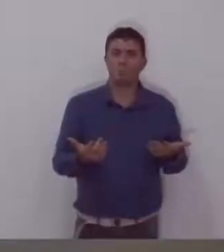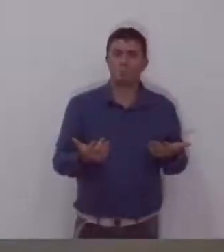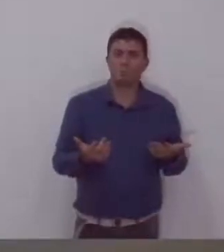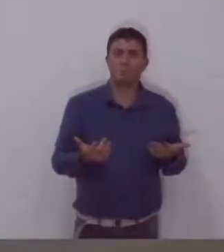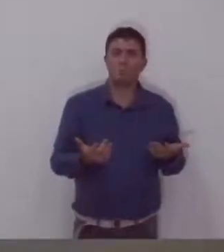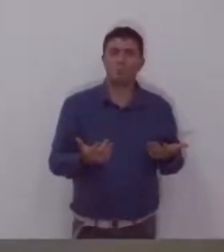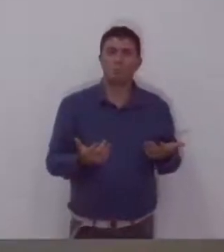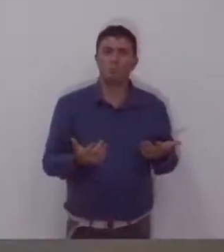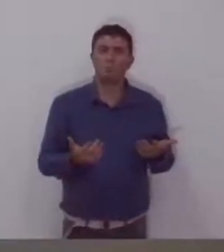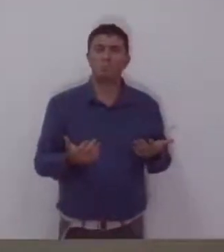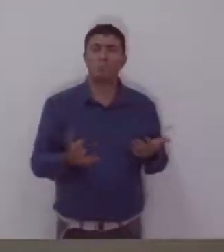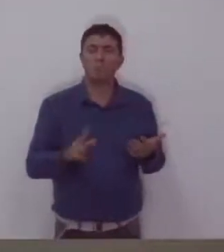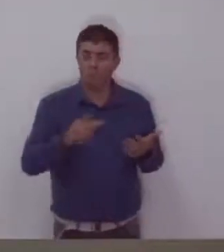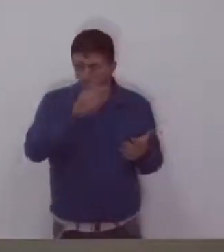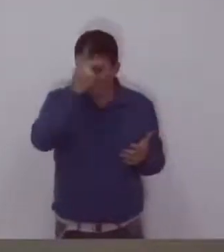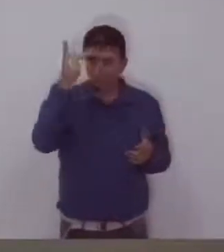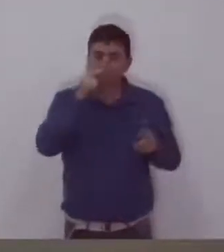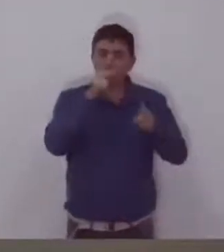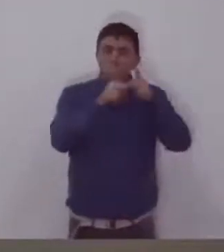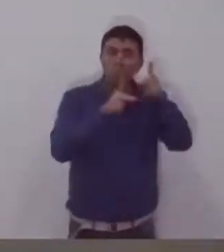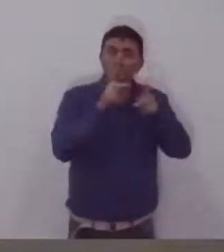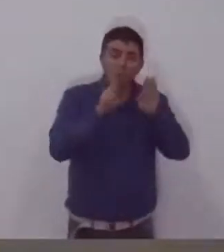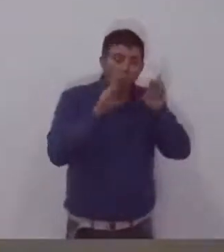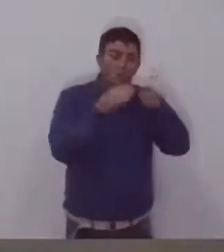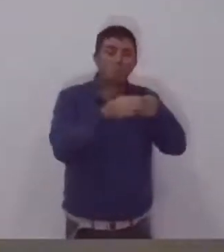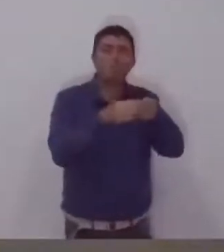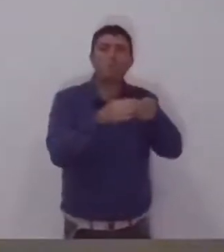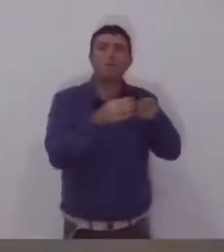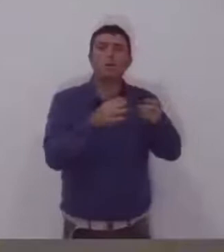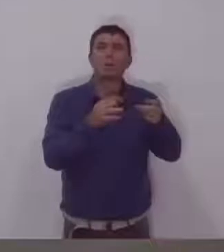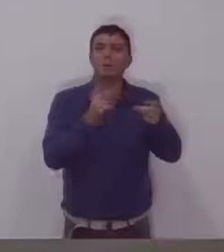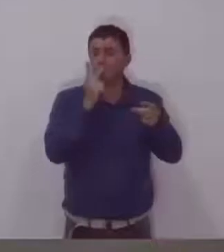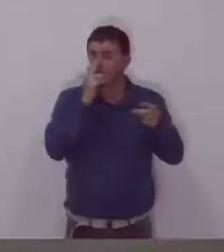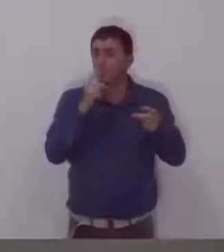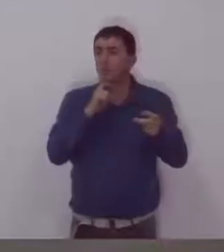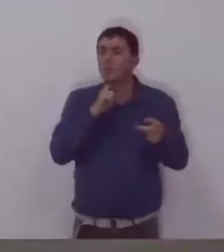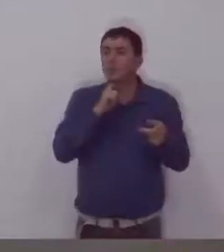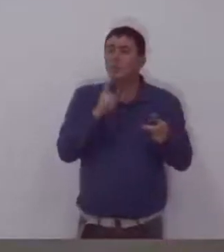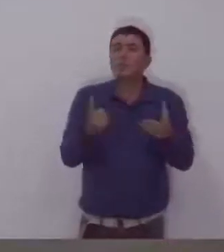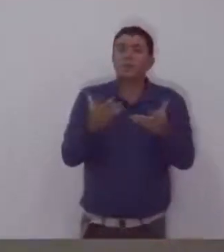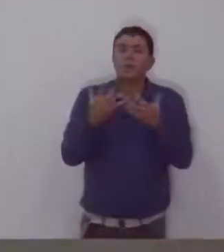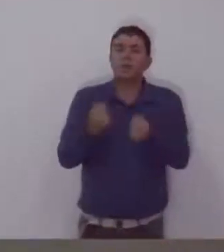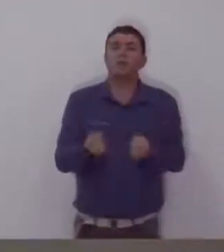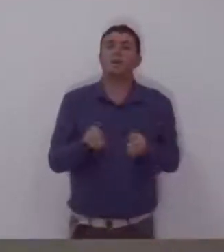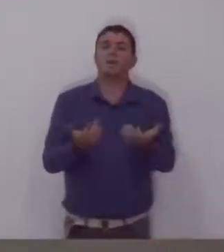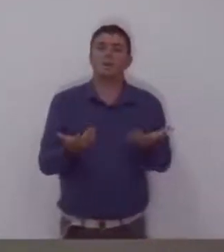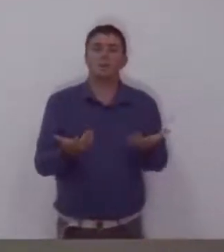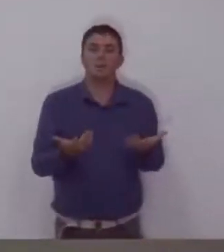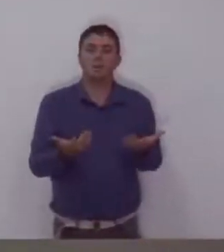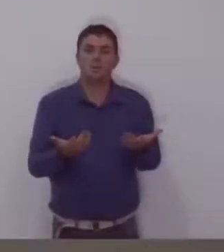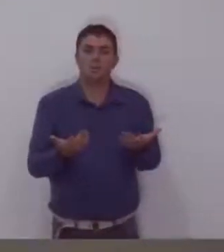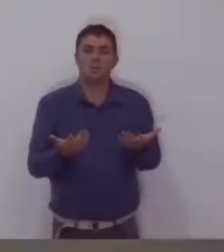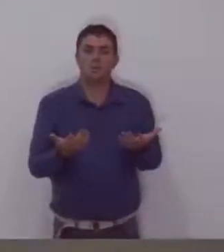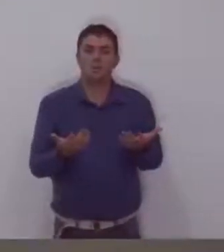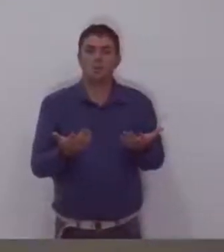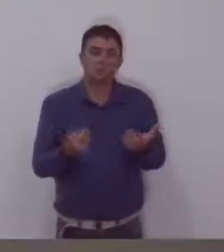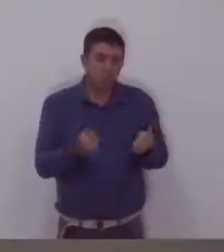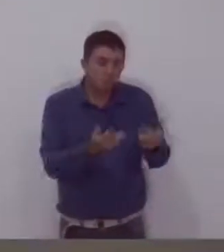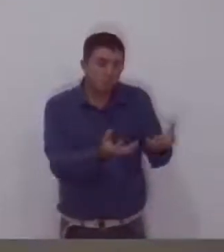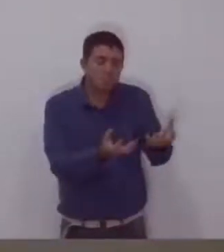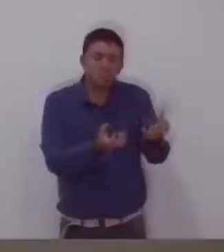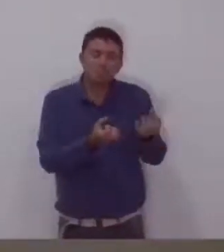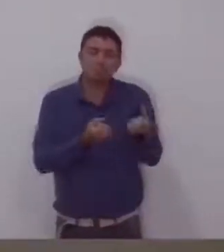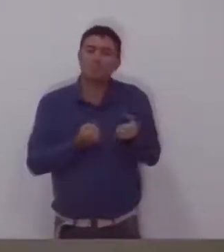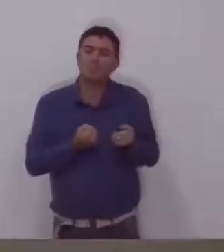é um público, infelizmente, que ninguém quer receber. Então, alguém tem que receber. Então, quero aqui,